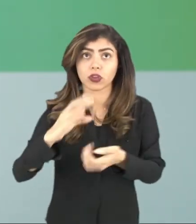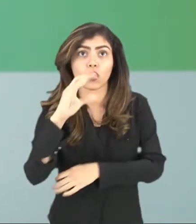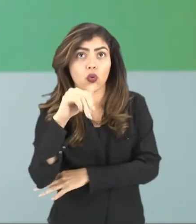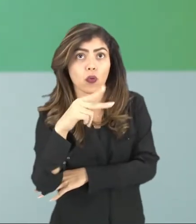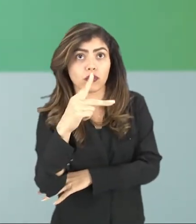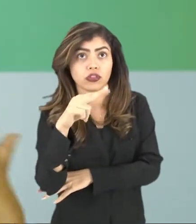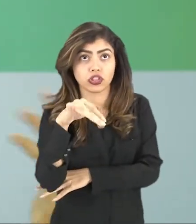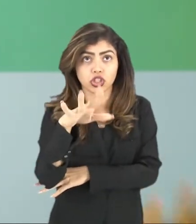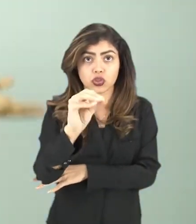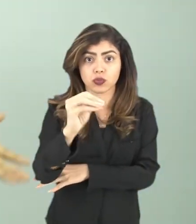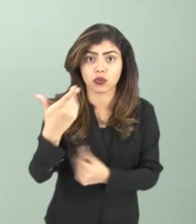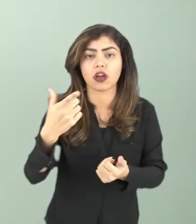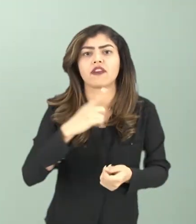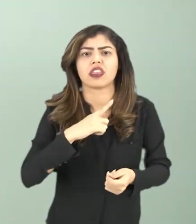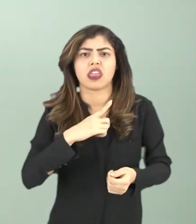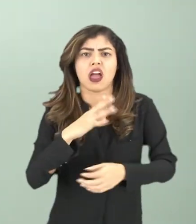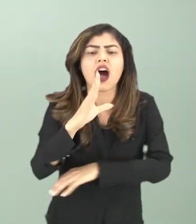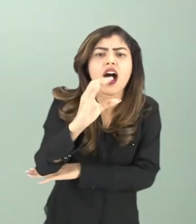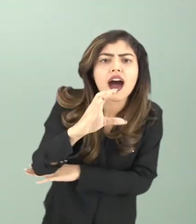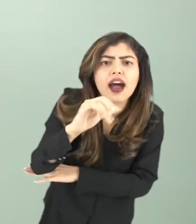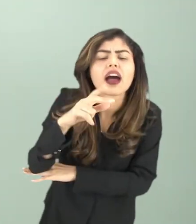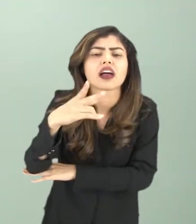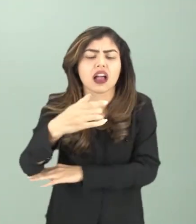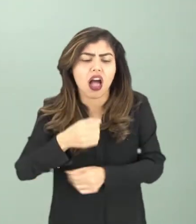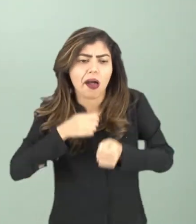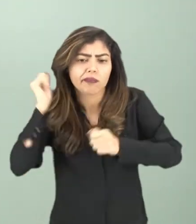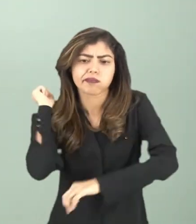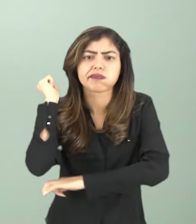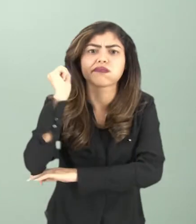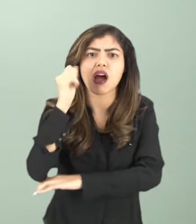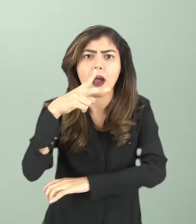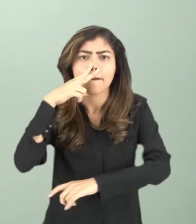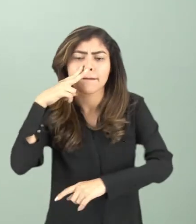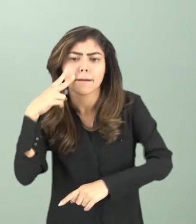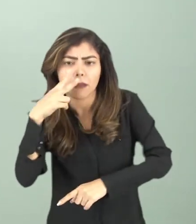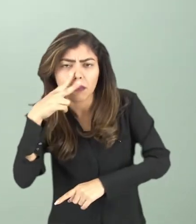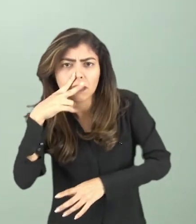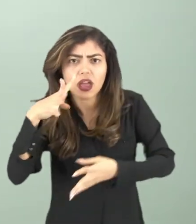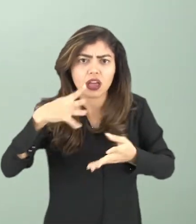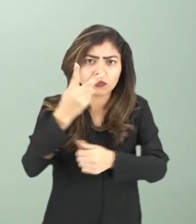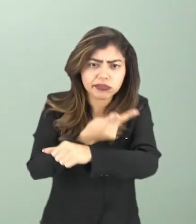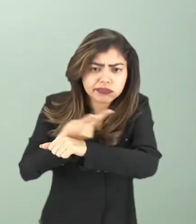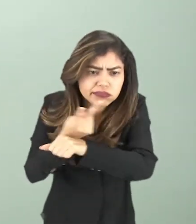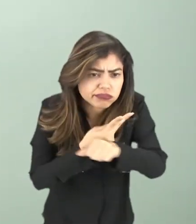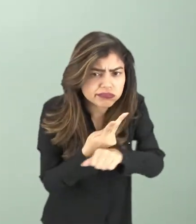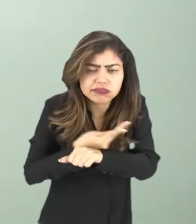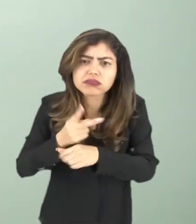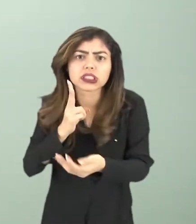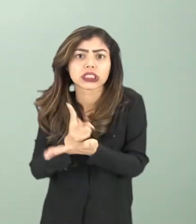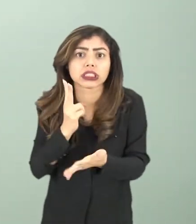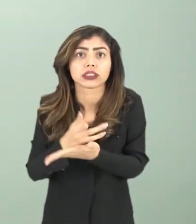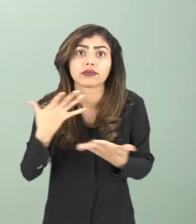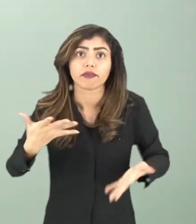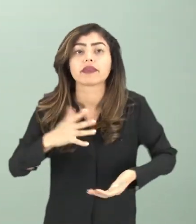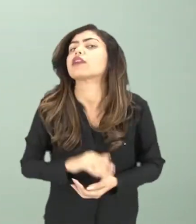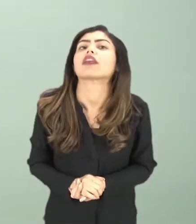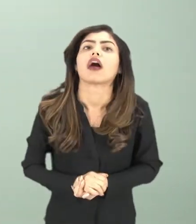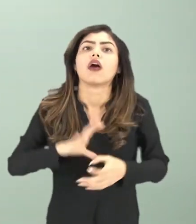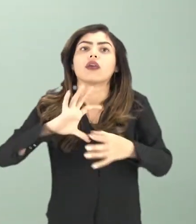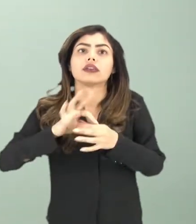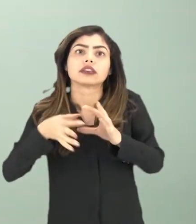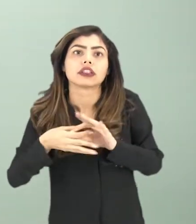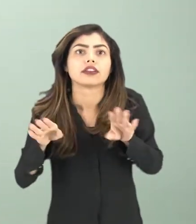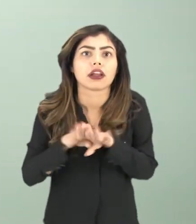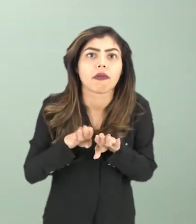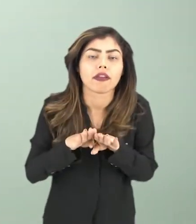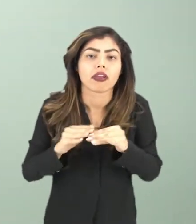vai ter o período chamado de caças bruxas, né? As pessoas comunistas, elas são perseguidas e tudo mais. E, nesse contexto, a